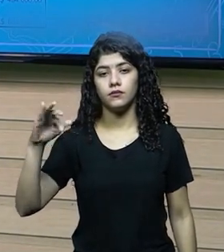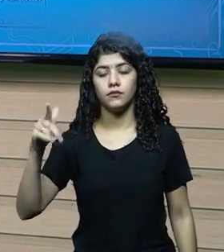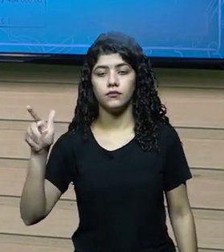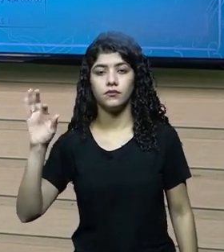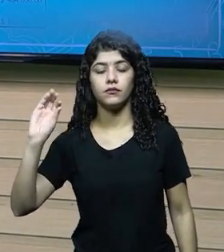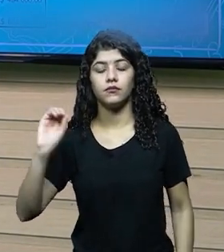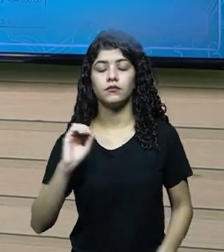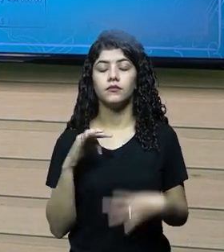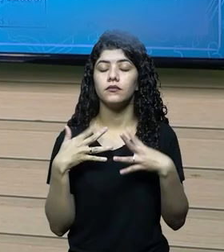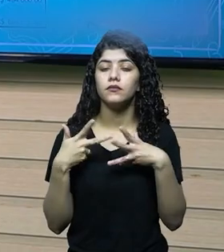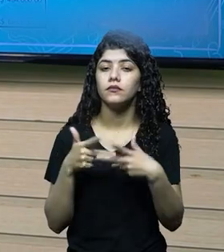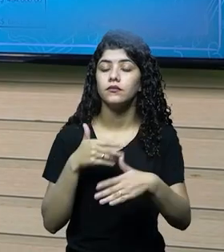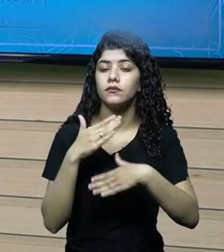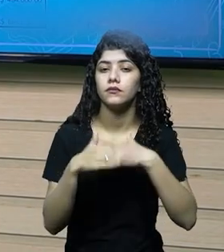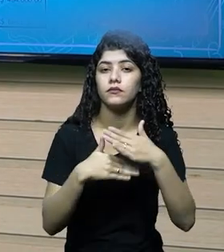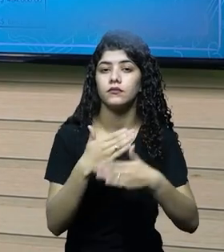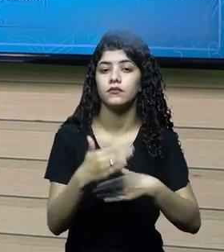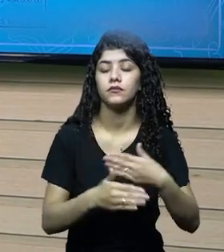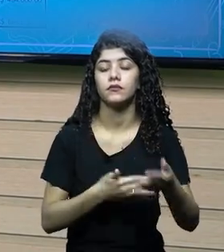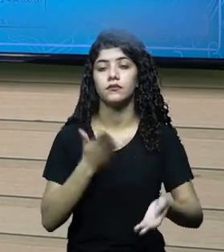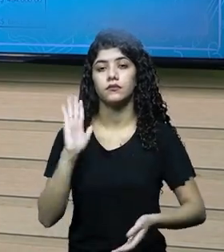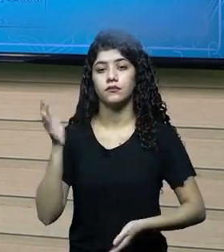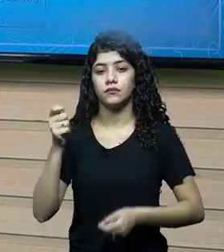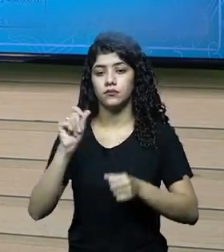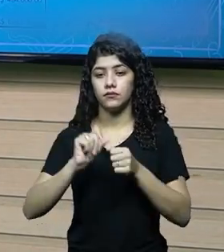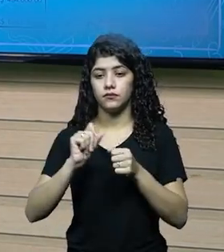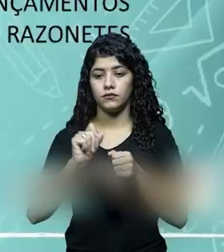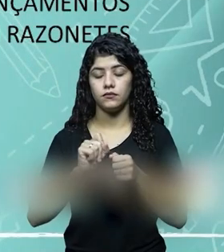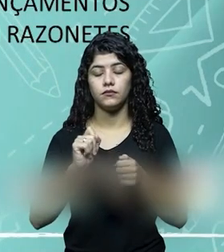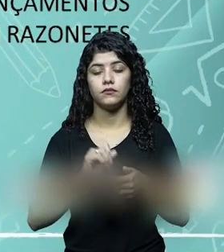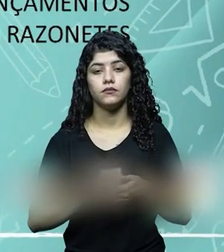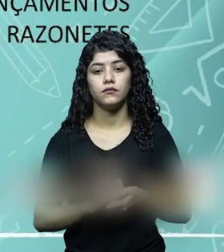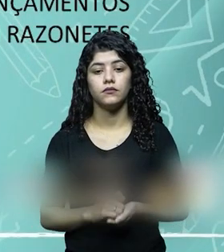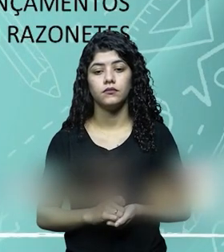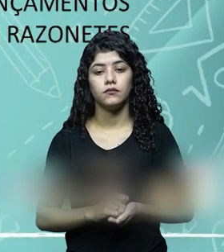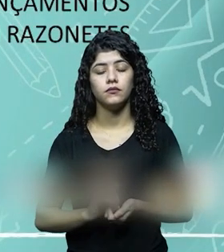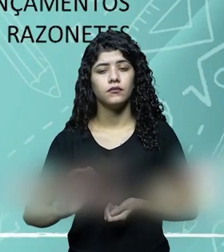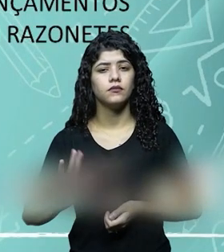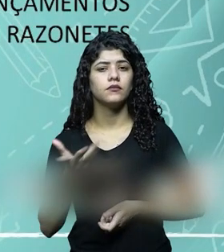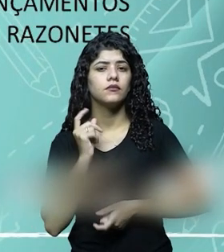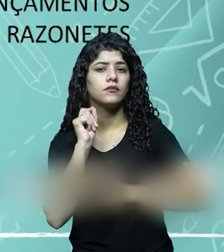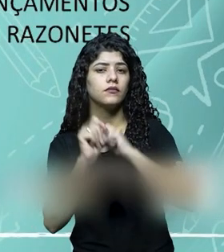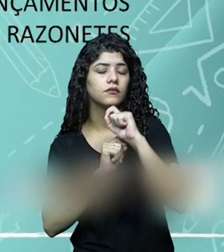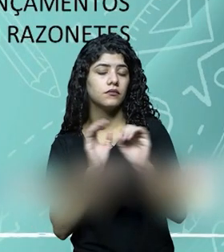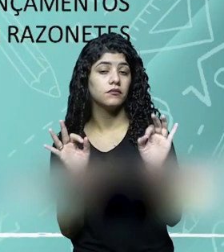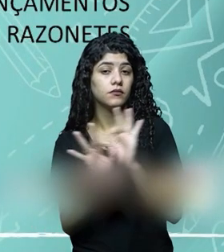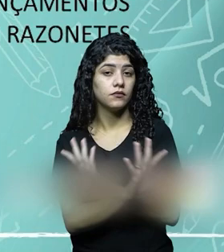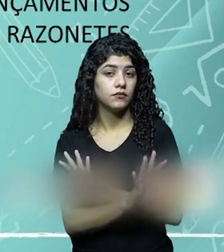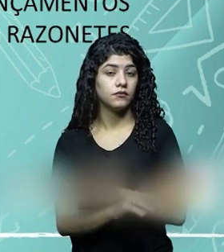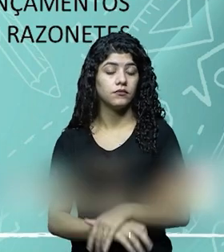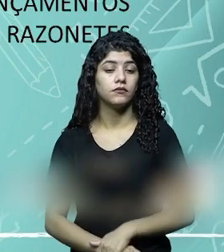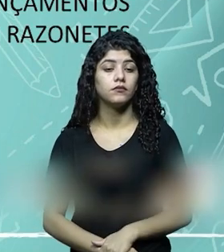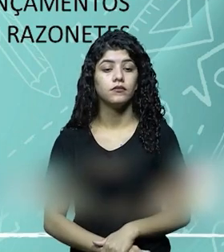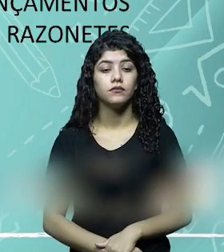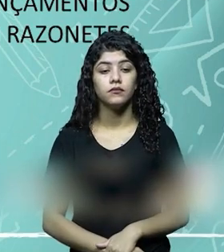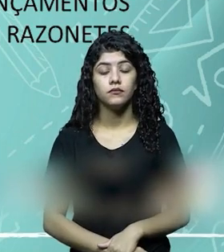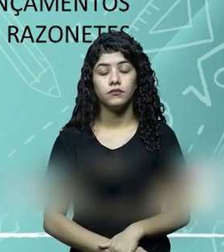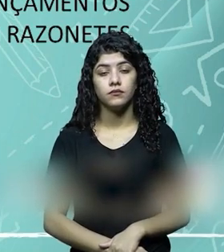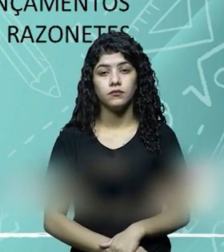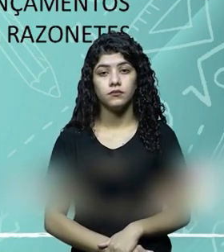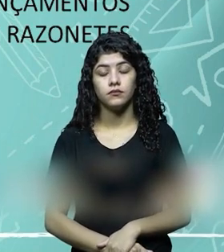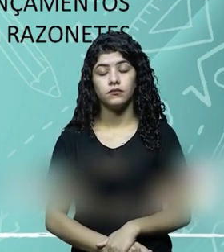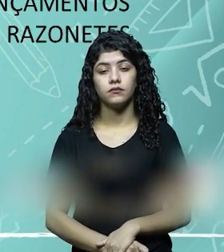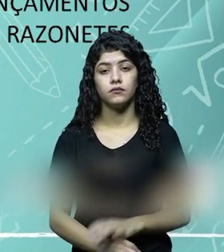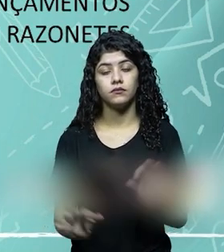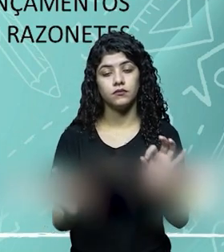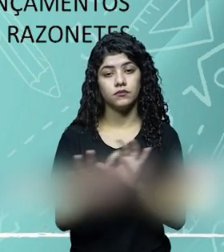o seu processo de operacionalização, e aí o que acontece ao final? No final